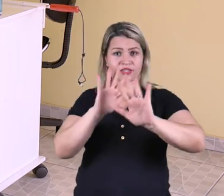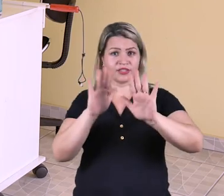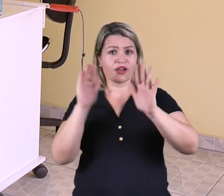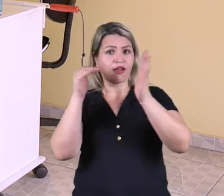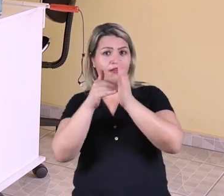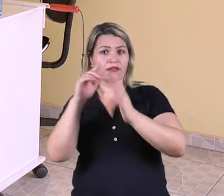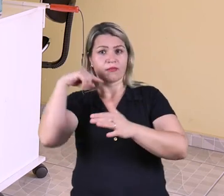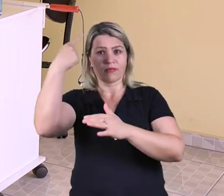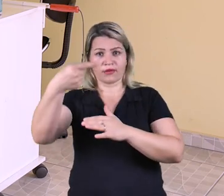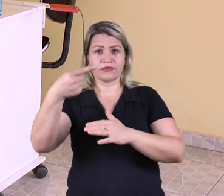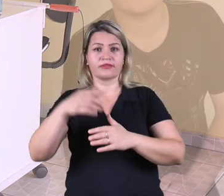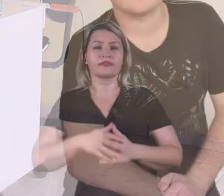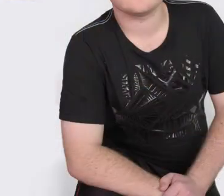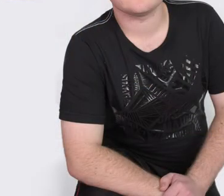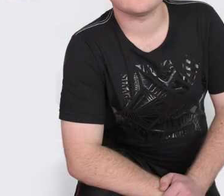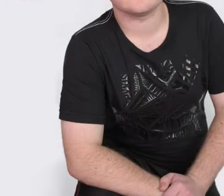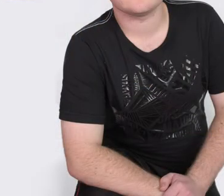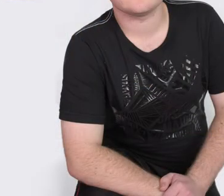Tchau e até a próxima!